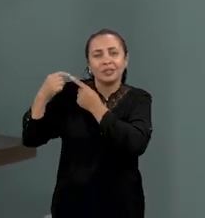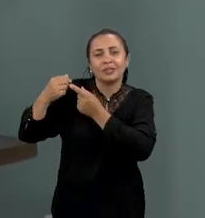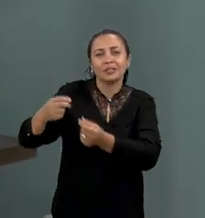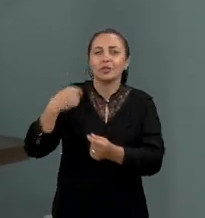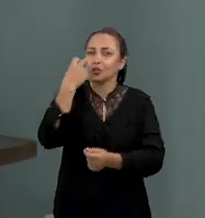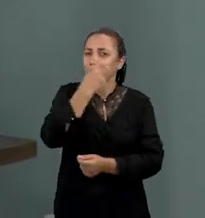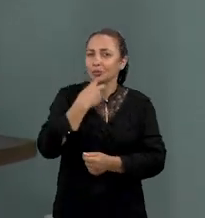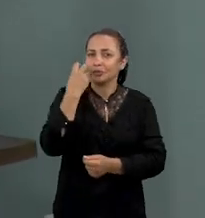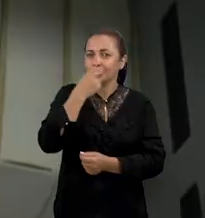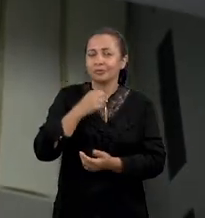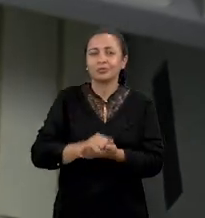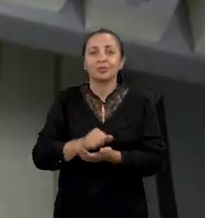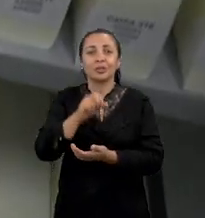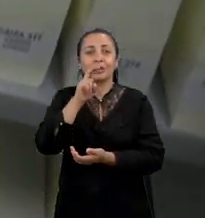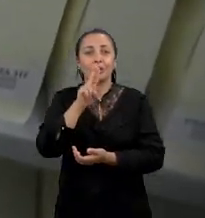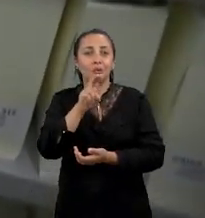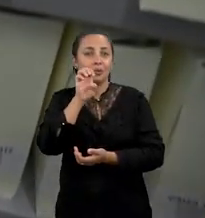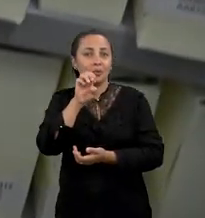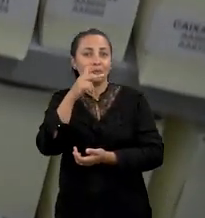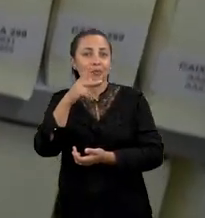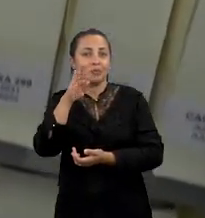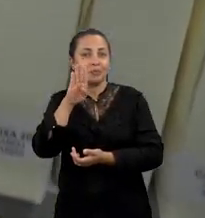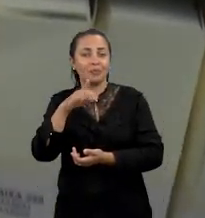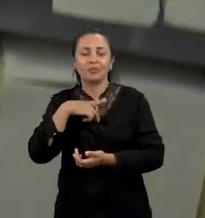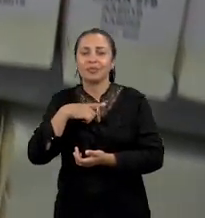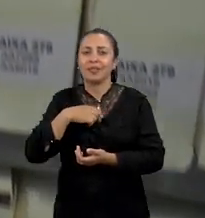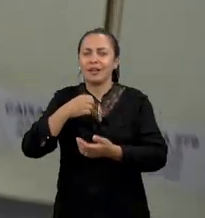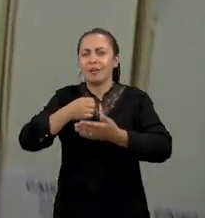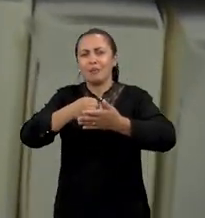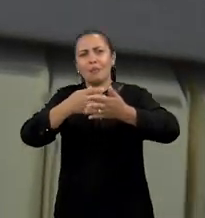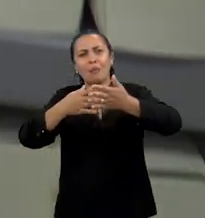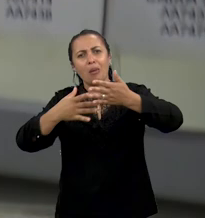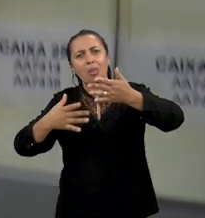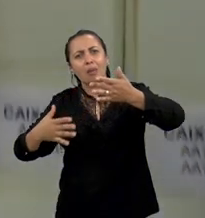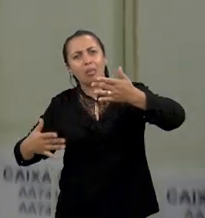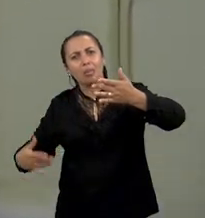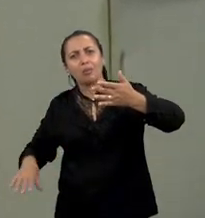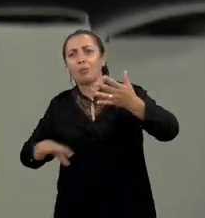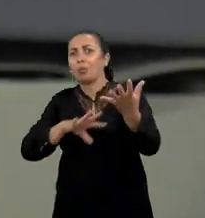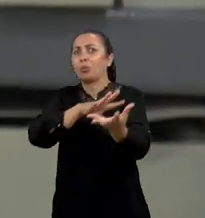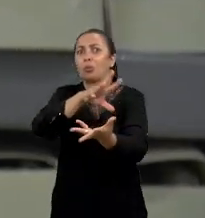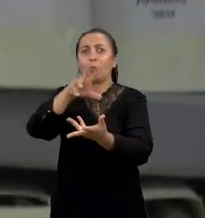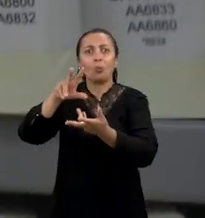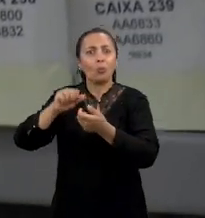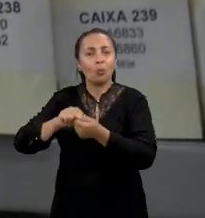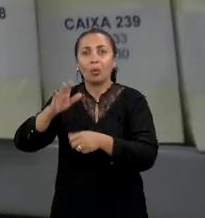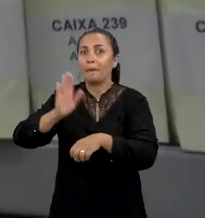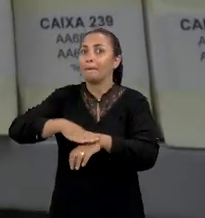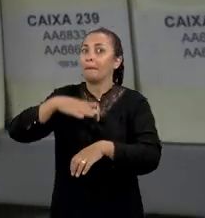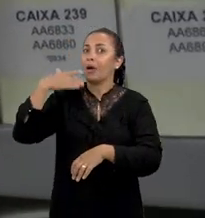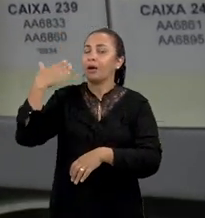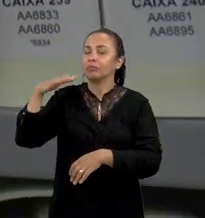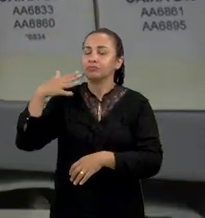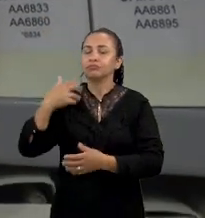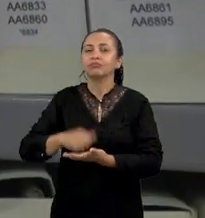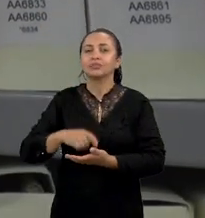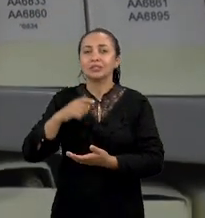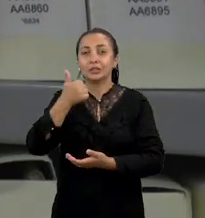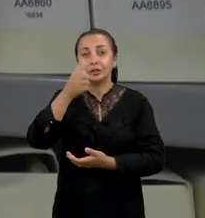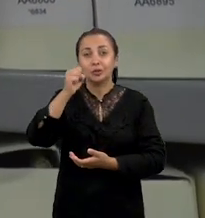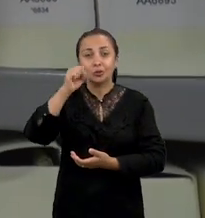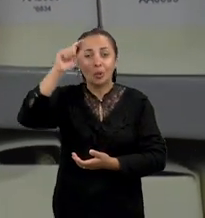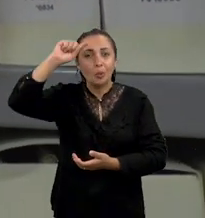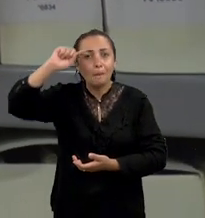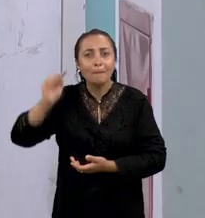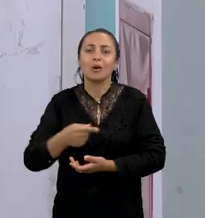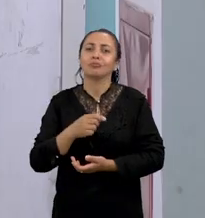toda uma tradição oral. A UEPB tem a maior coleção de folhetos de cordel do mundo. O acervo, com mais de 18